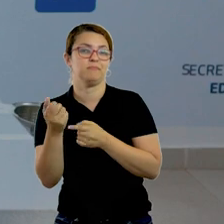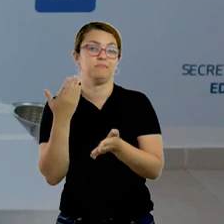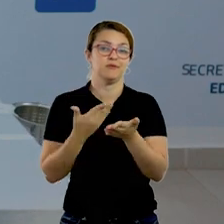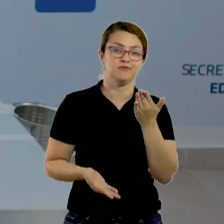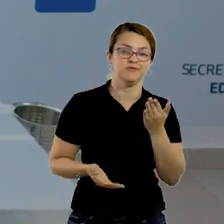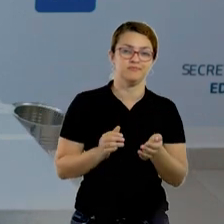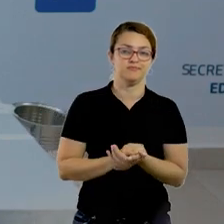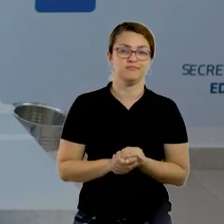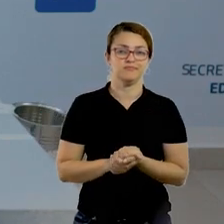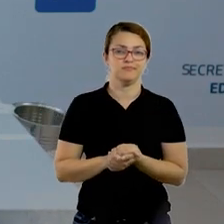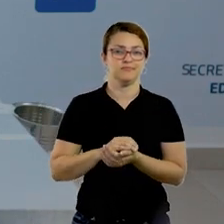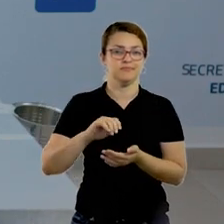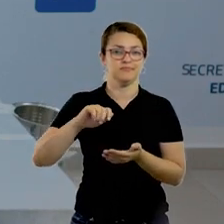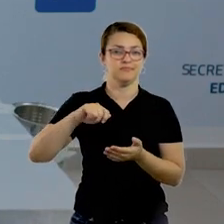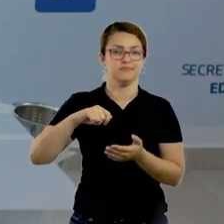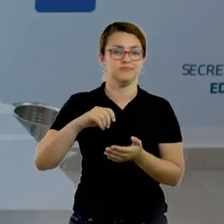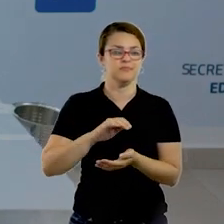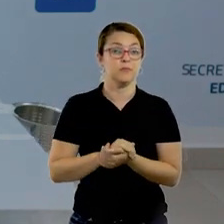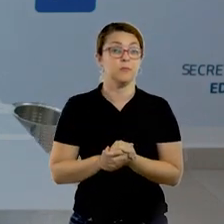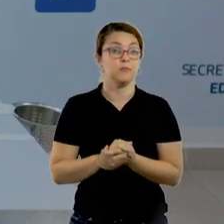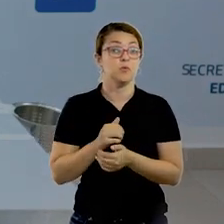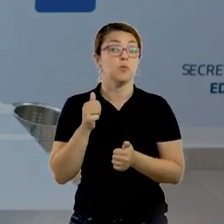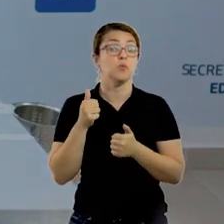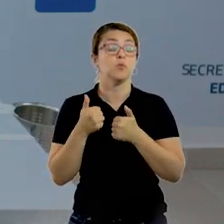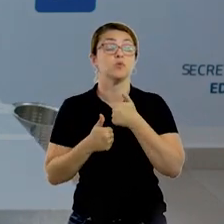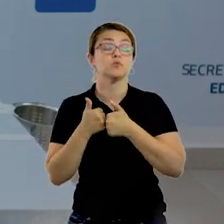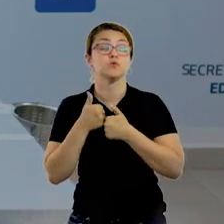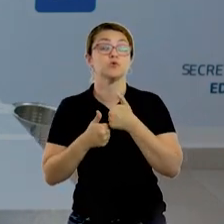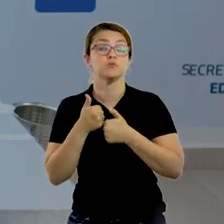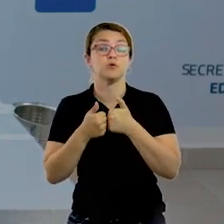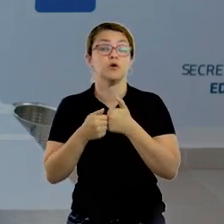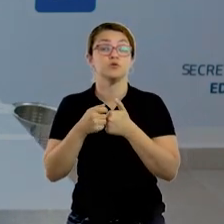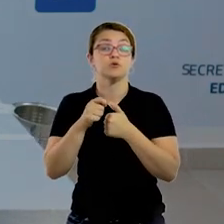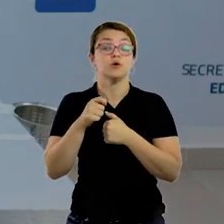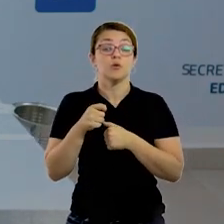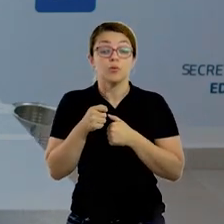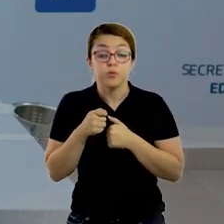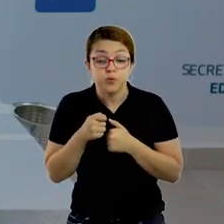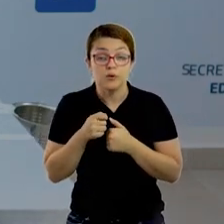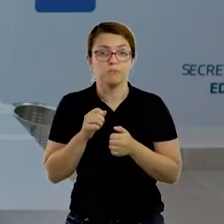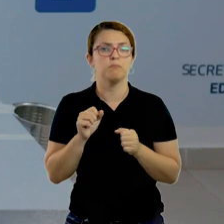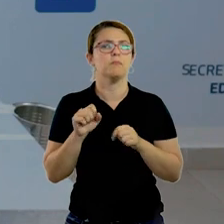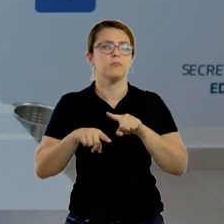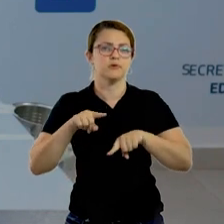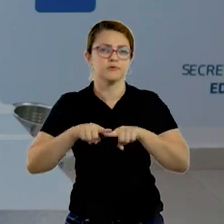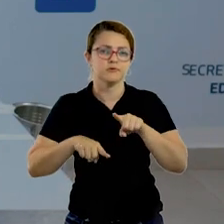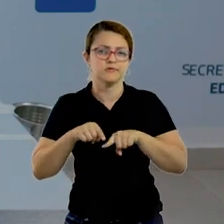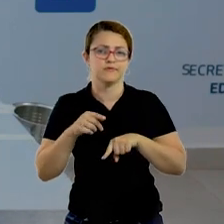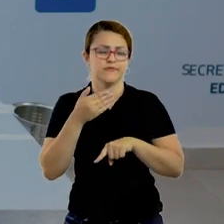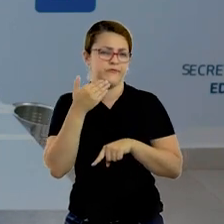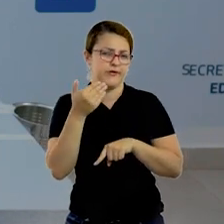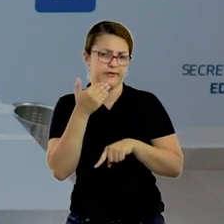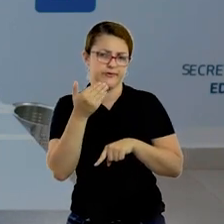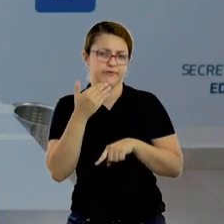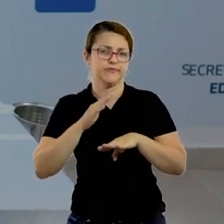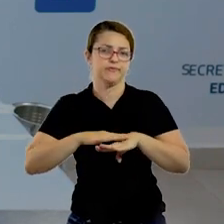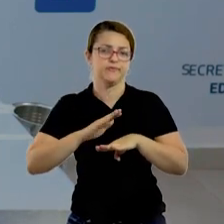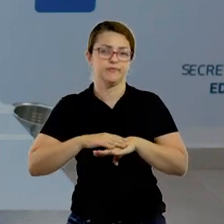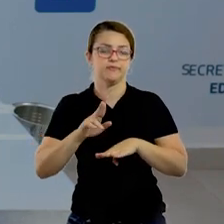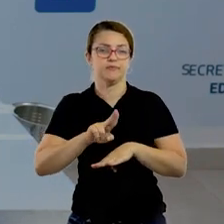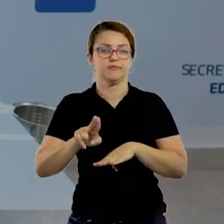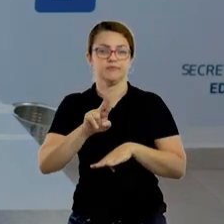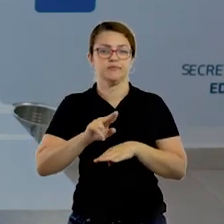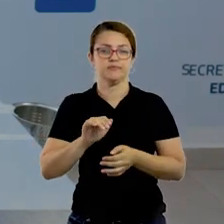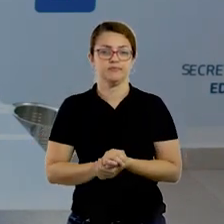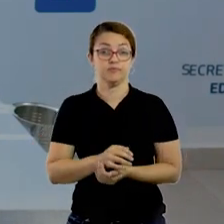futebol de sopro. Esse futebol de sopro você pode fazer com qualquer material de casa, é bem simples de fazer. O que eu estou utilizando